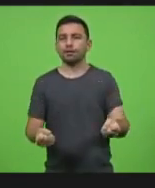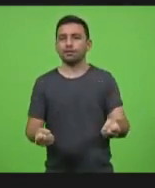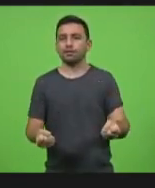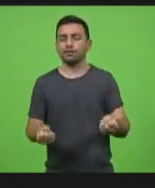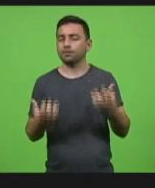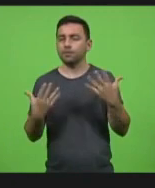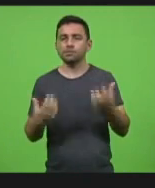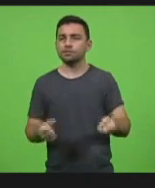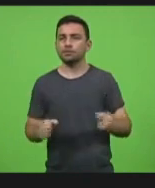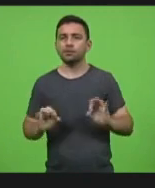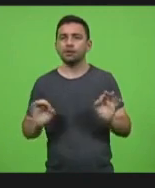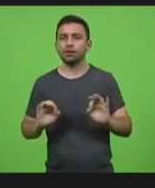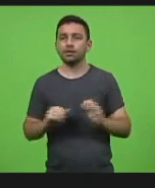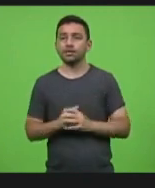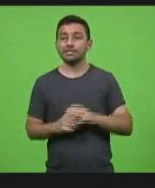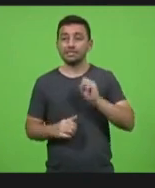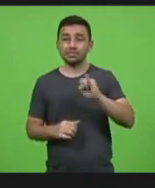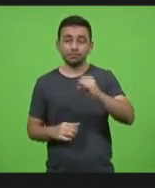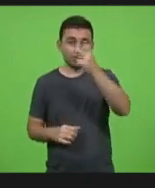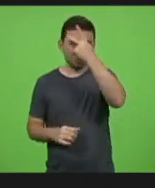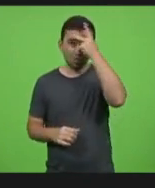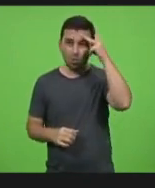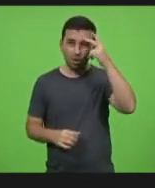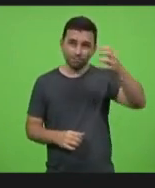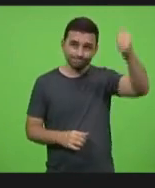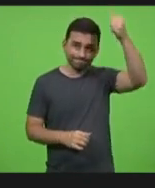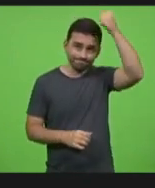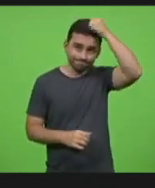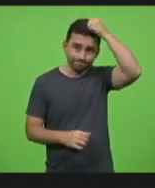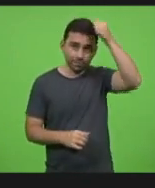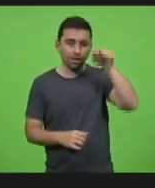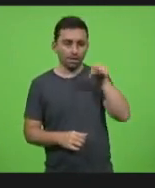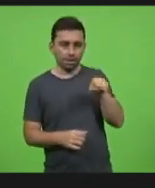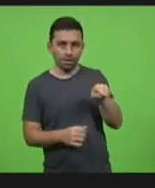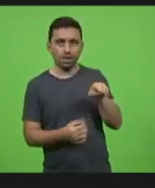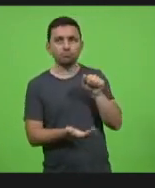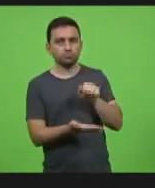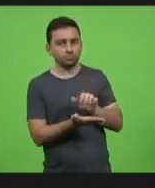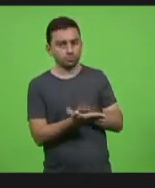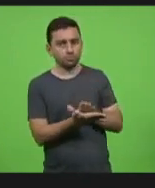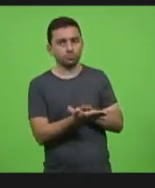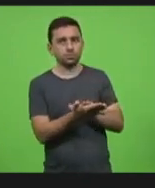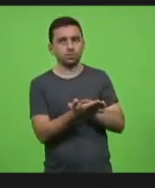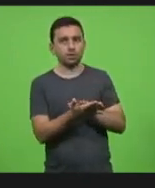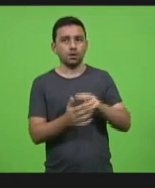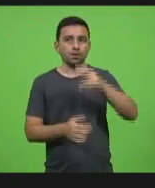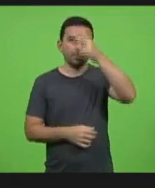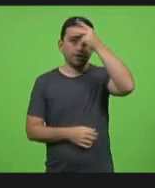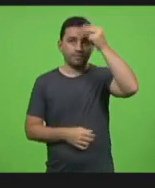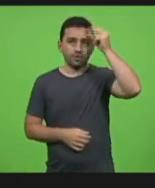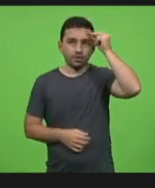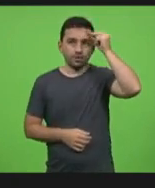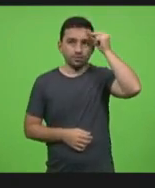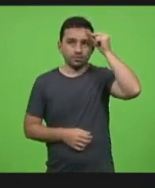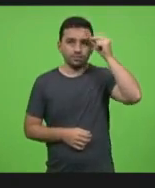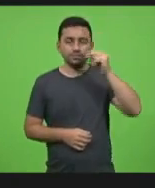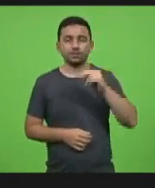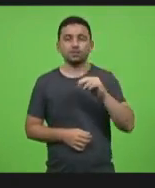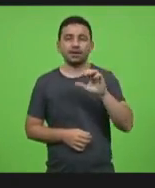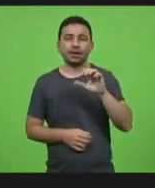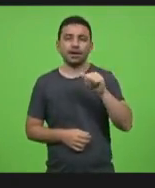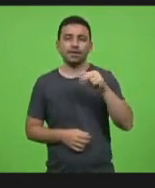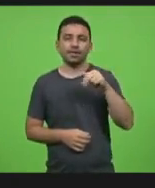e volta atrás isso tem que ser aplaudido quero no nome aqui do prefeito de Canelinha